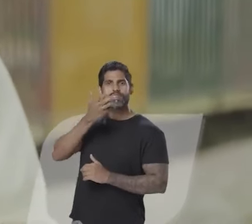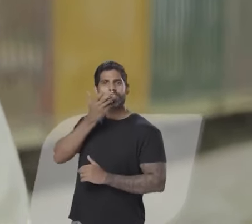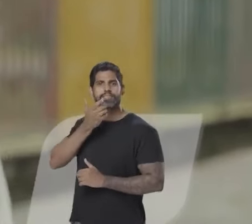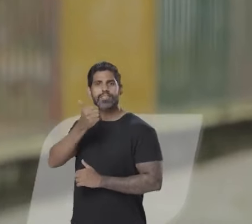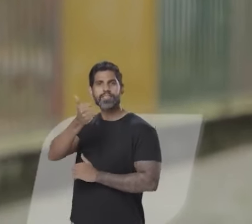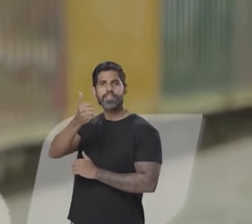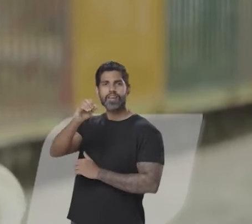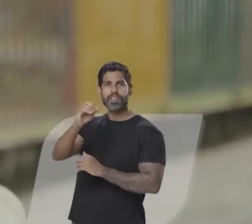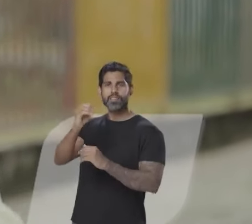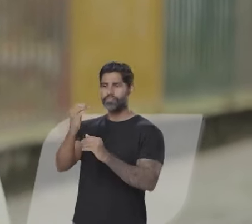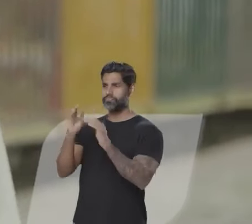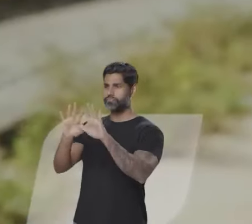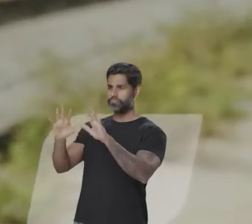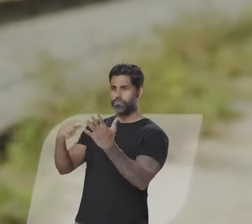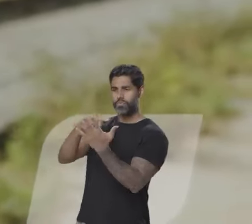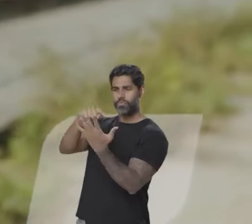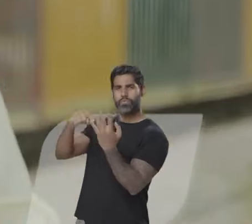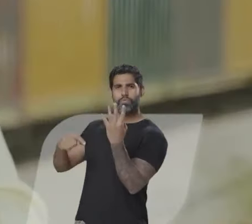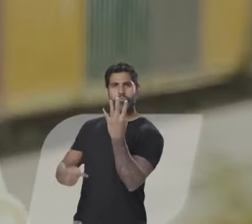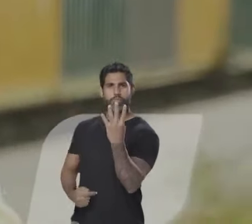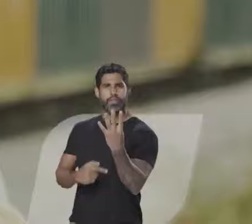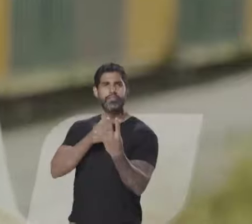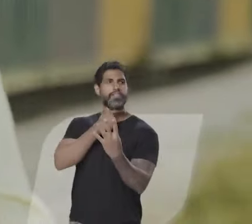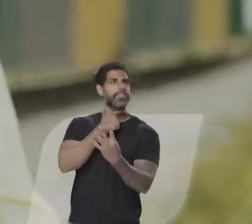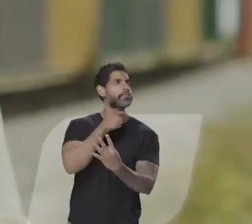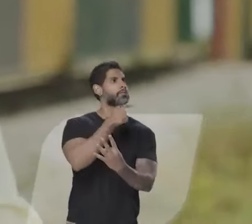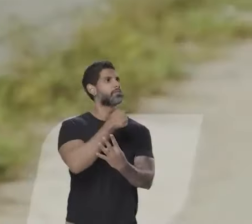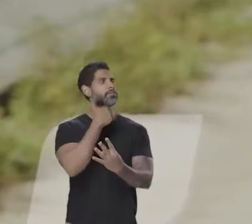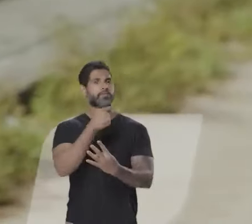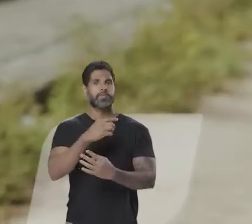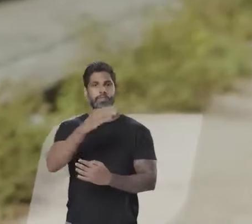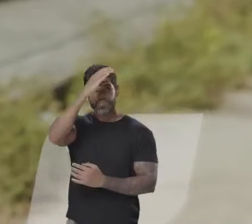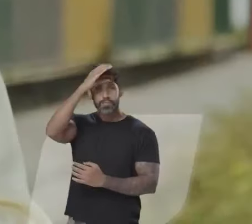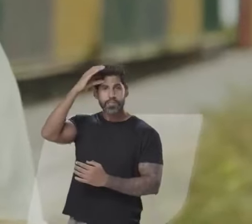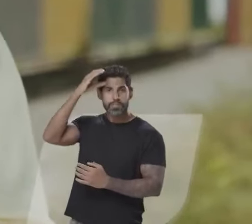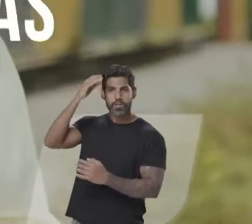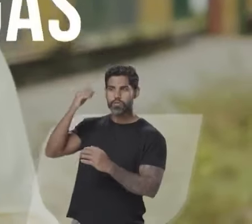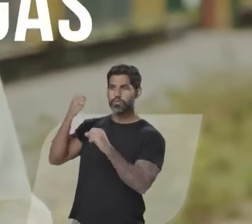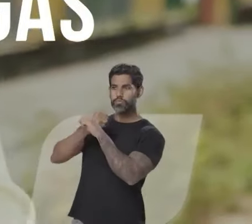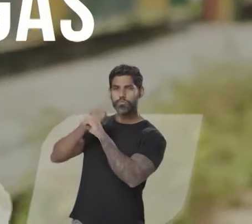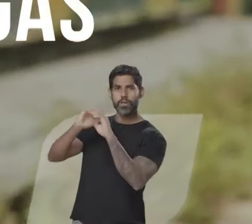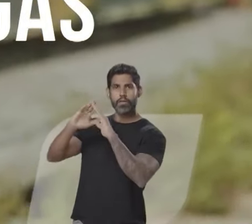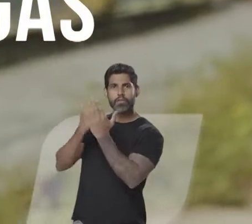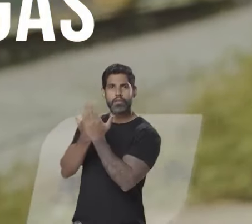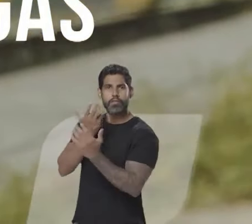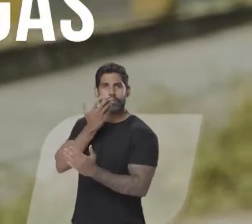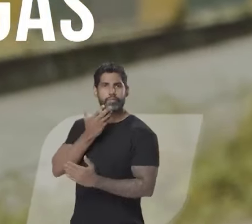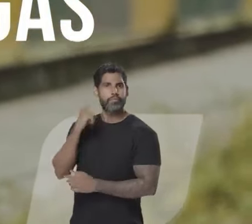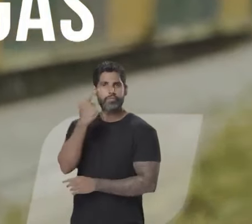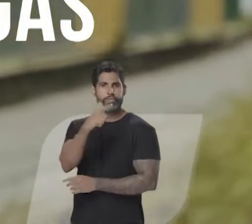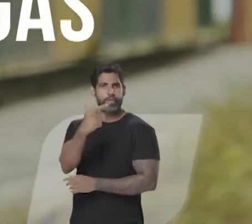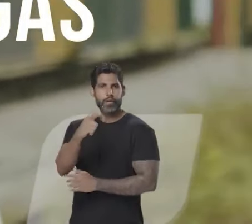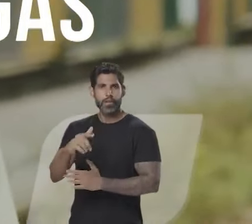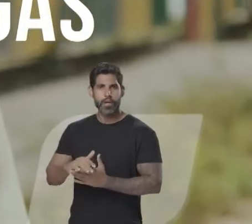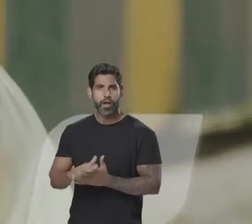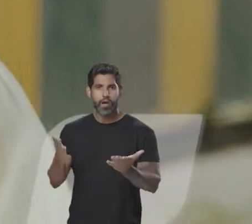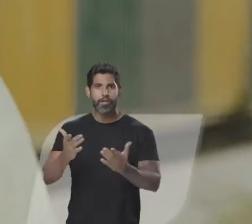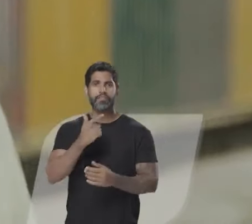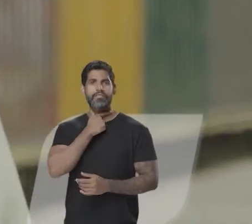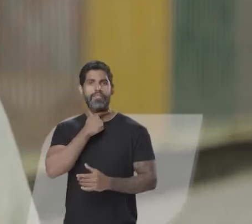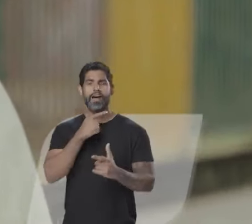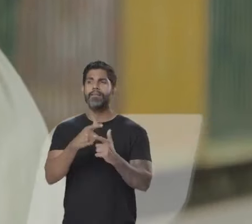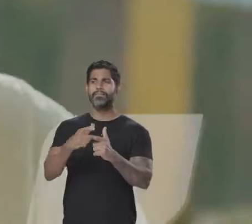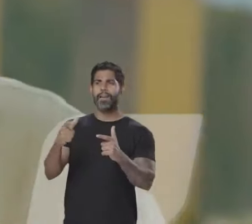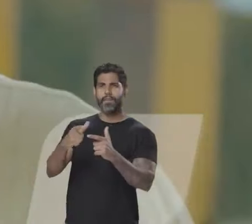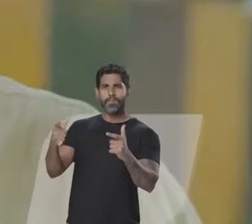não tem vagas em creche Cícero não construiu sequer uma creche Vamos ampliar o número de vagas nas creches atuais e